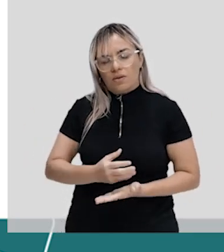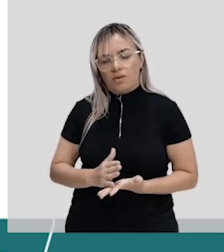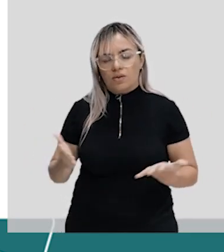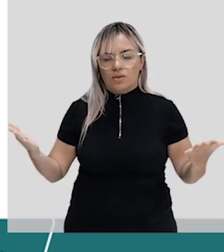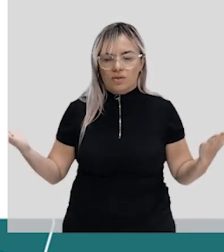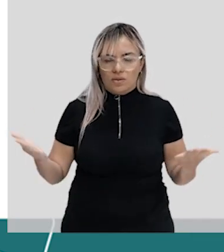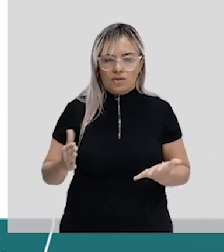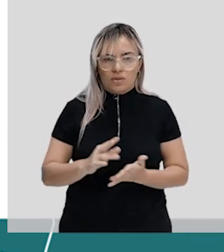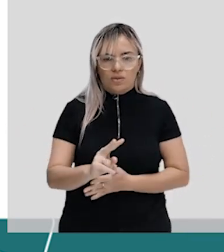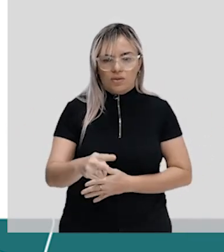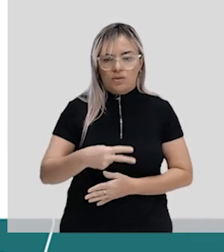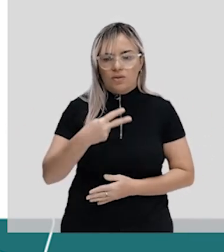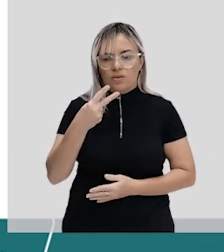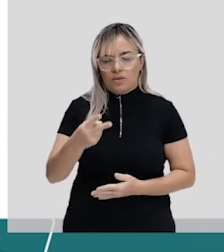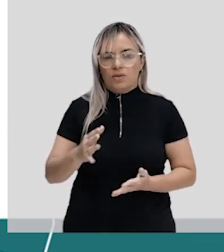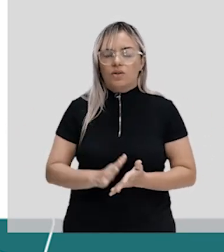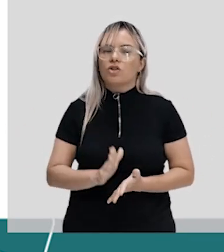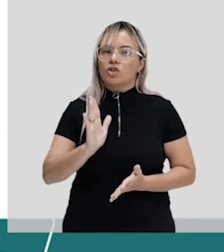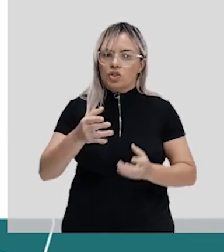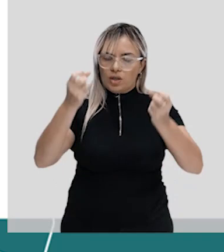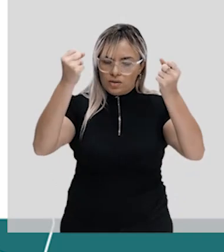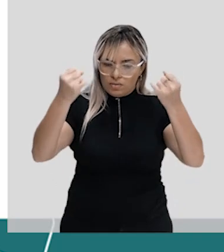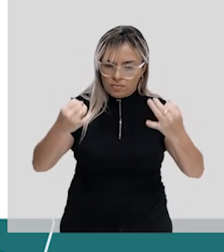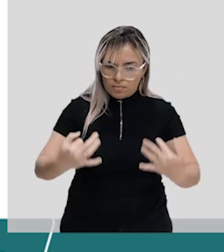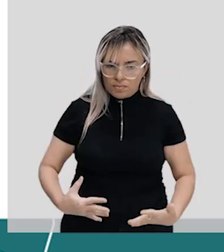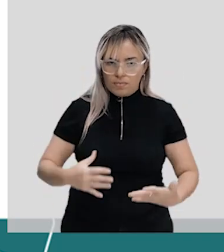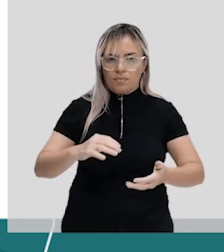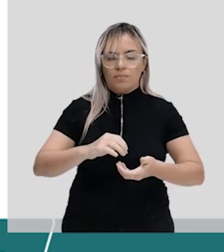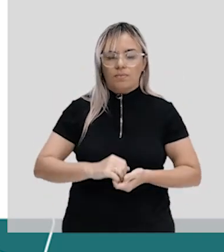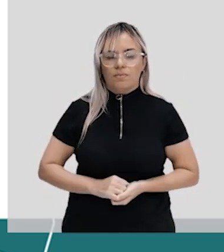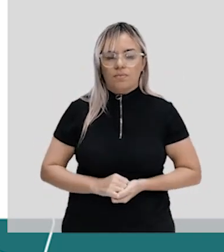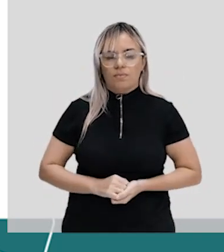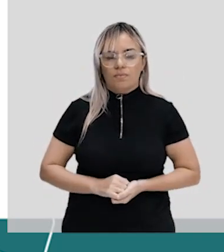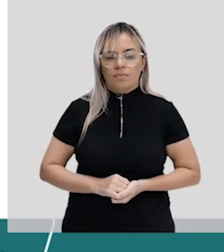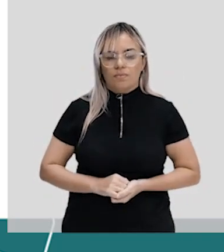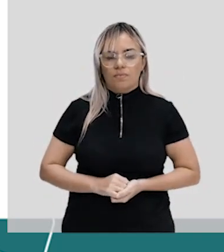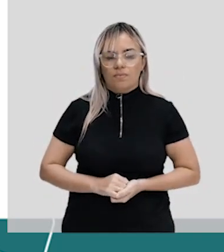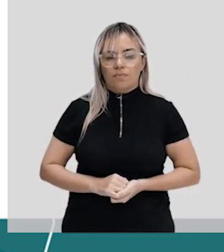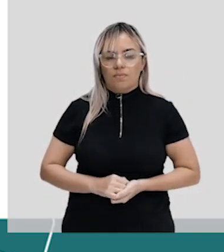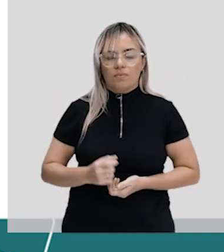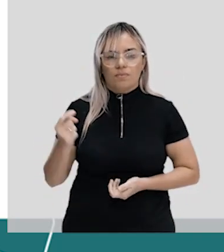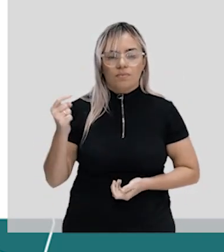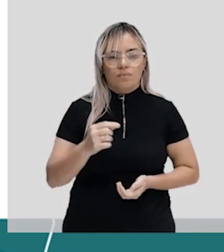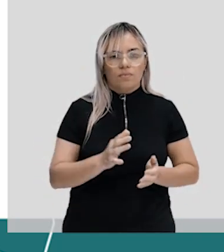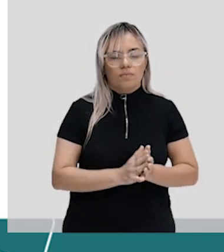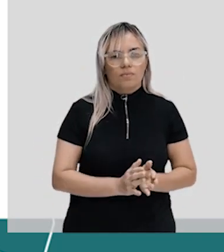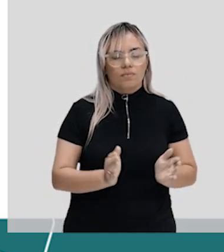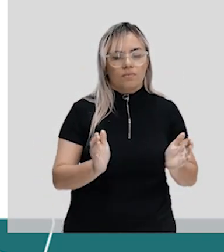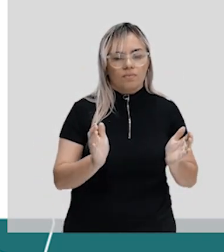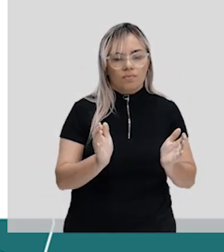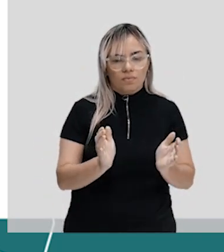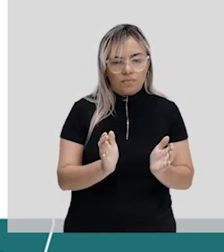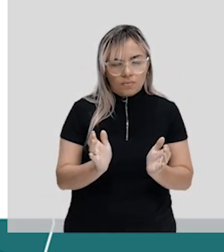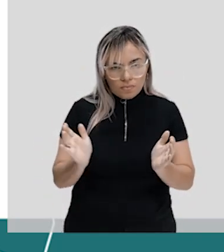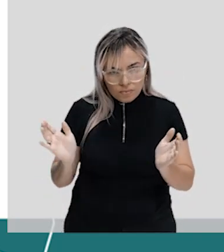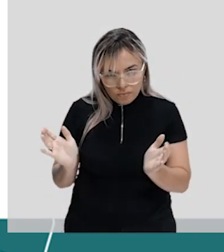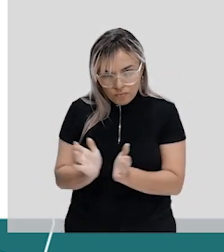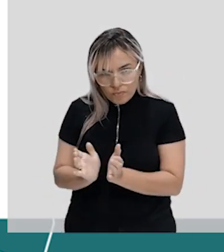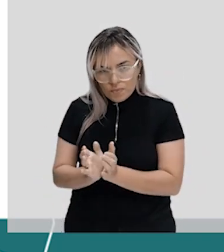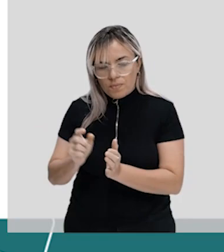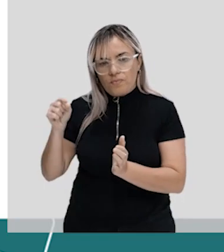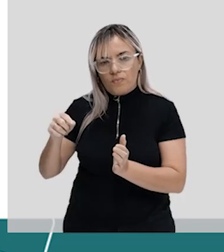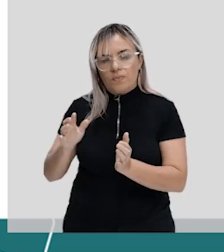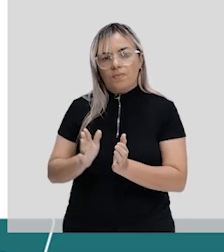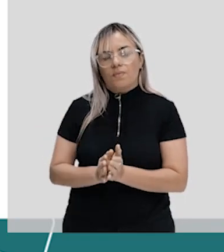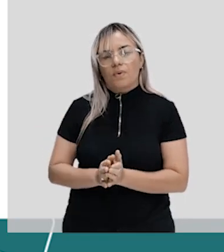duas maneiras de obtenção de alimento, como eu já falei para vocês, que é a autotrofia, ou seja, o indivíduo produz o seu próprio alimento,